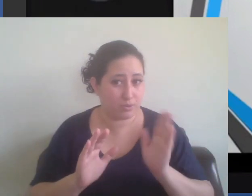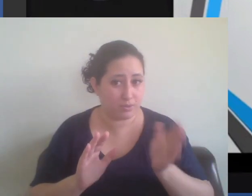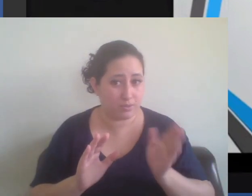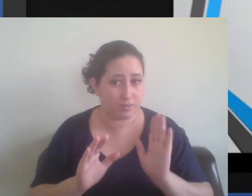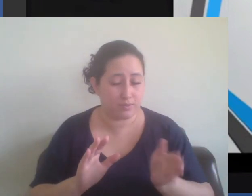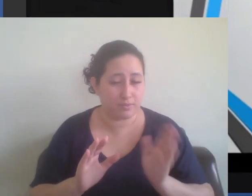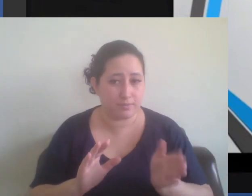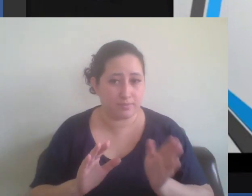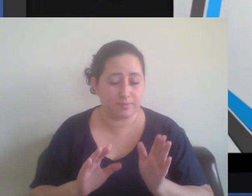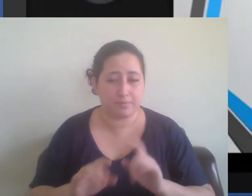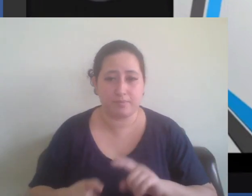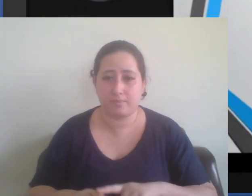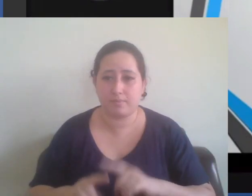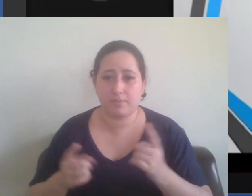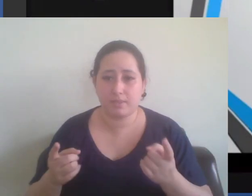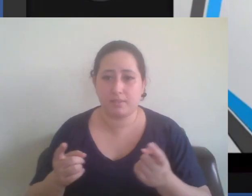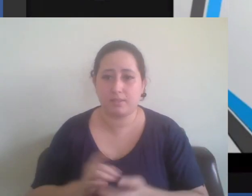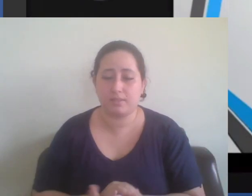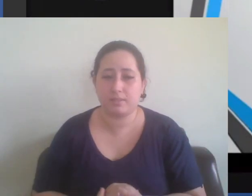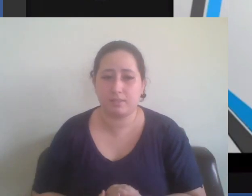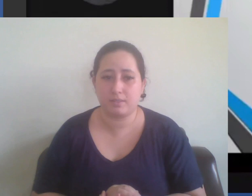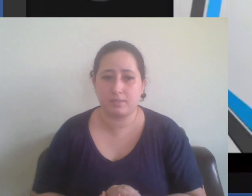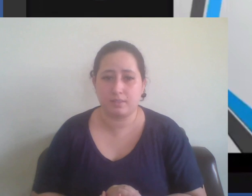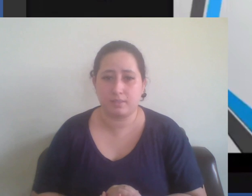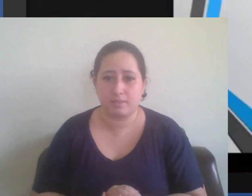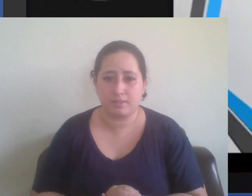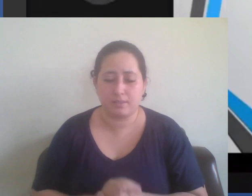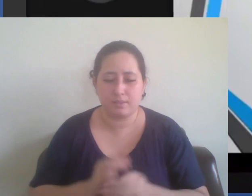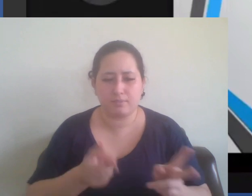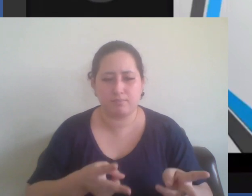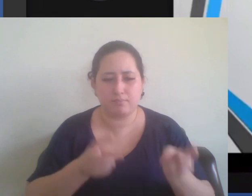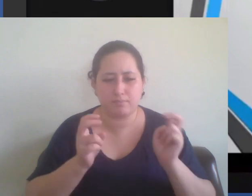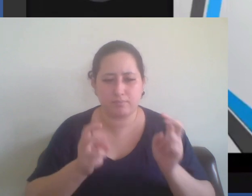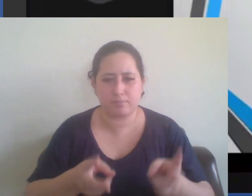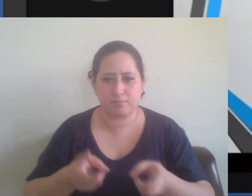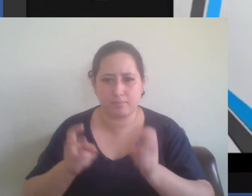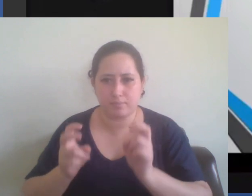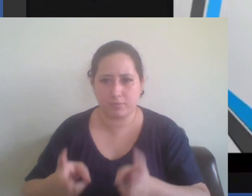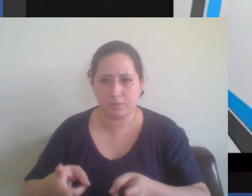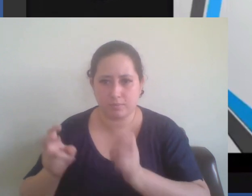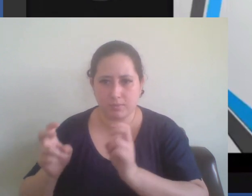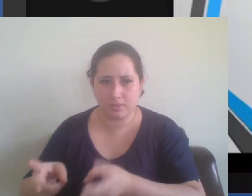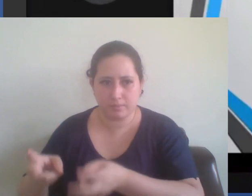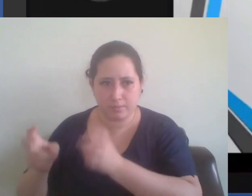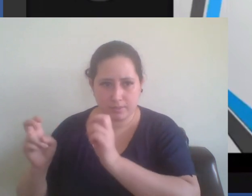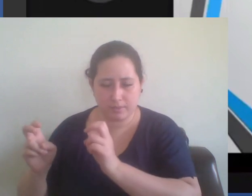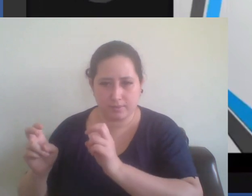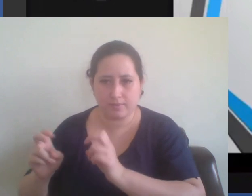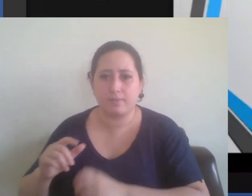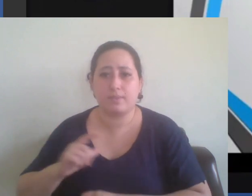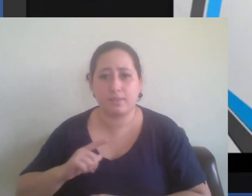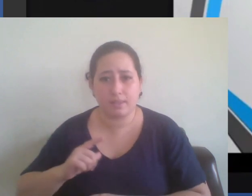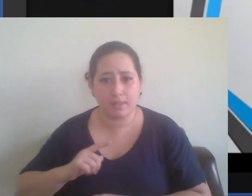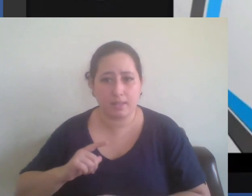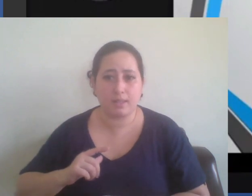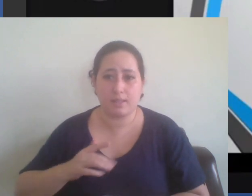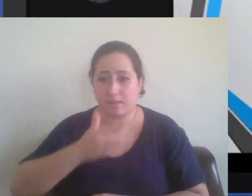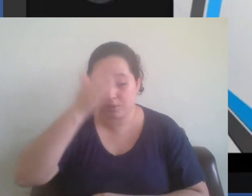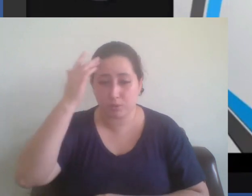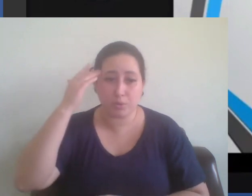mas quando começou se a perceber que entre essas figuras havia banqueiros